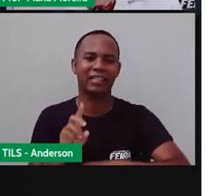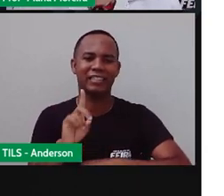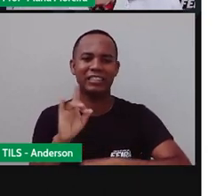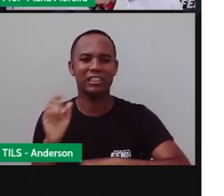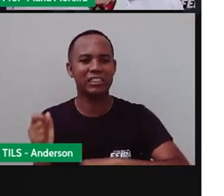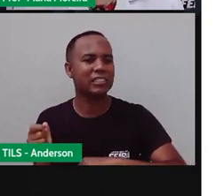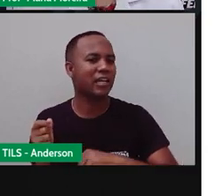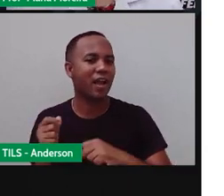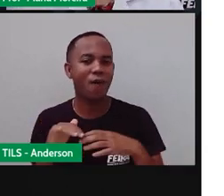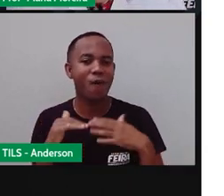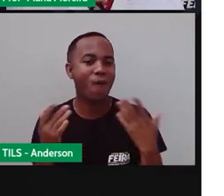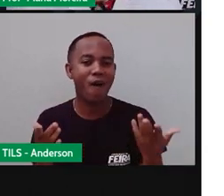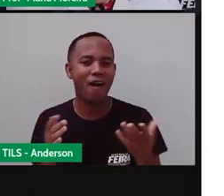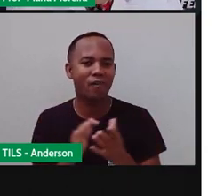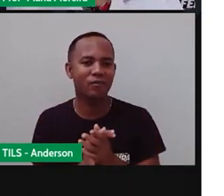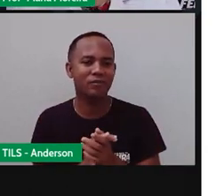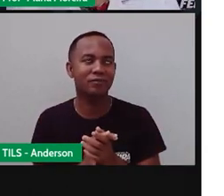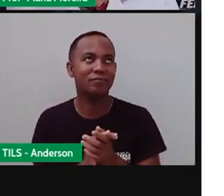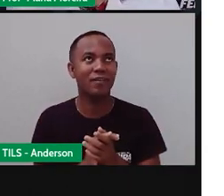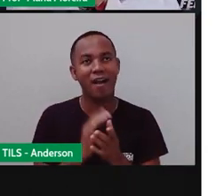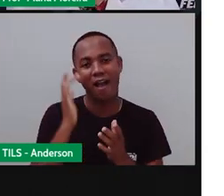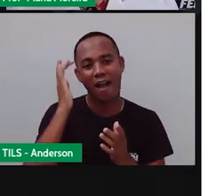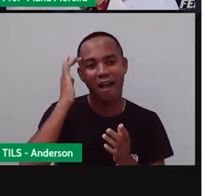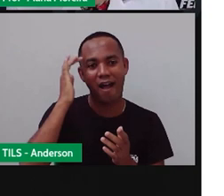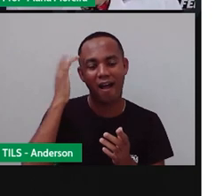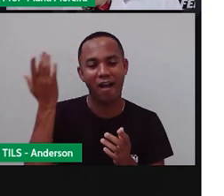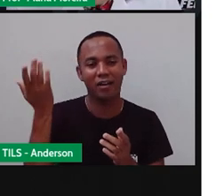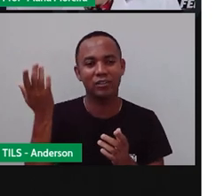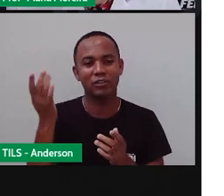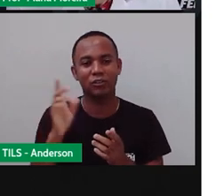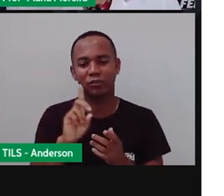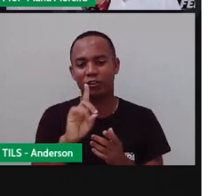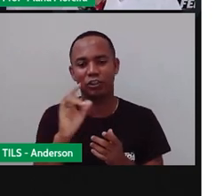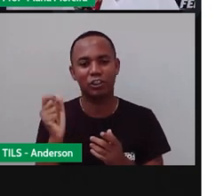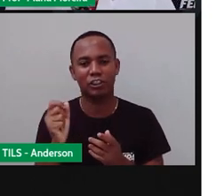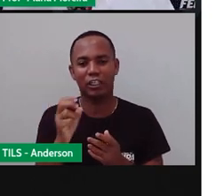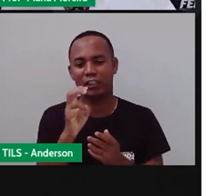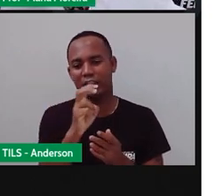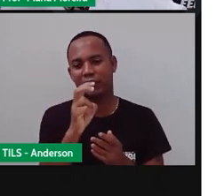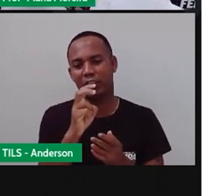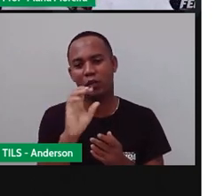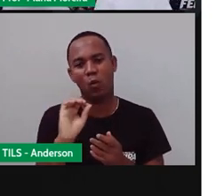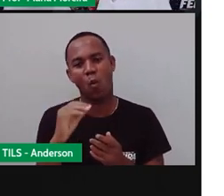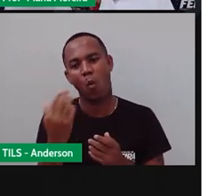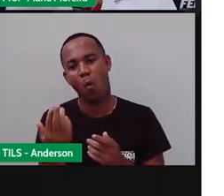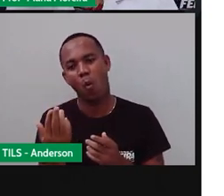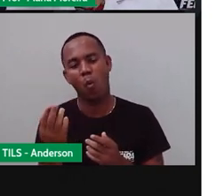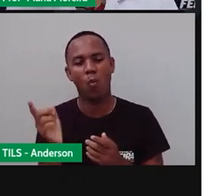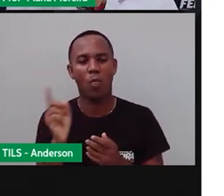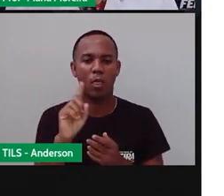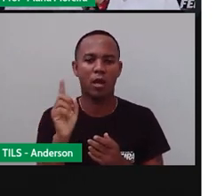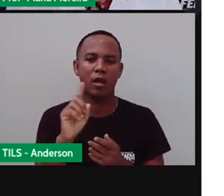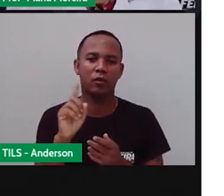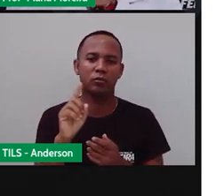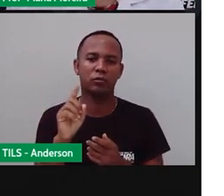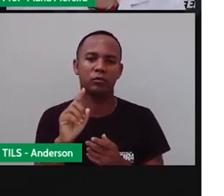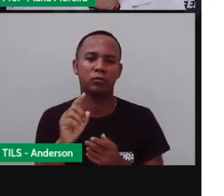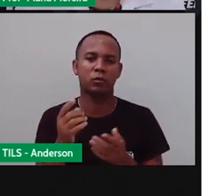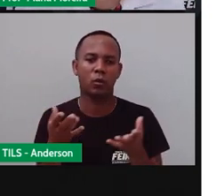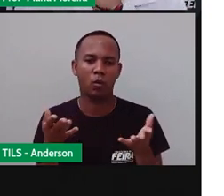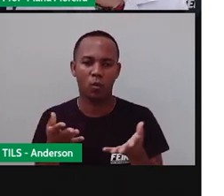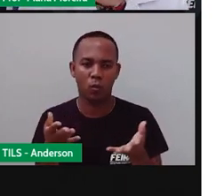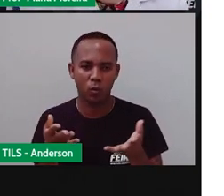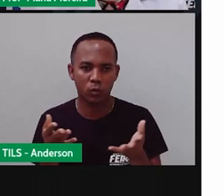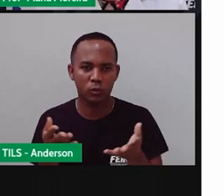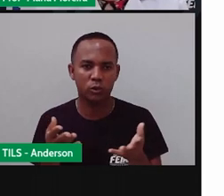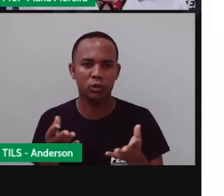tem, ah, não. Talvez hoje seja dia 5. Talvez hoje seja dia 30. Não. Hoje